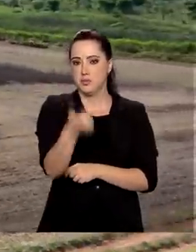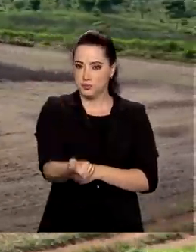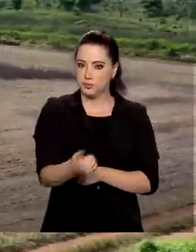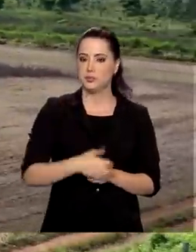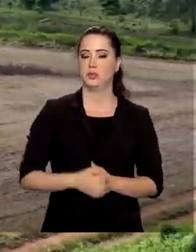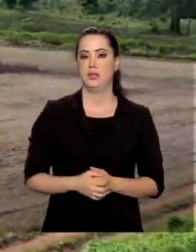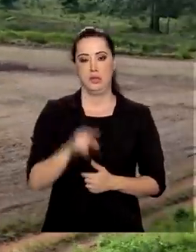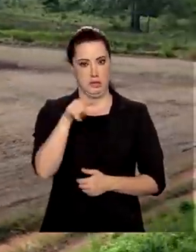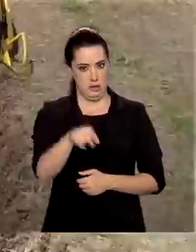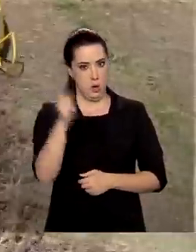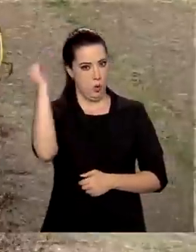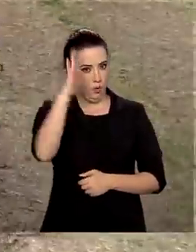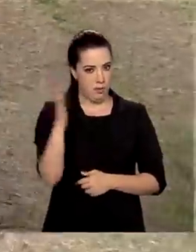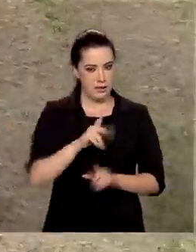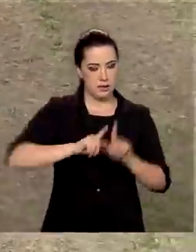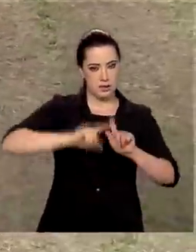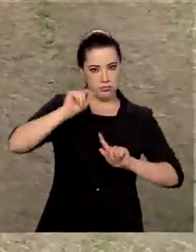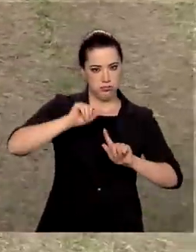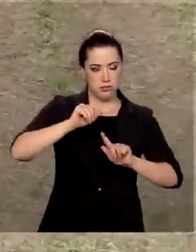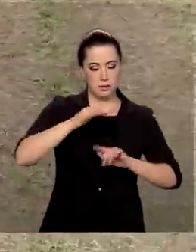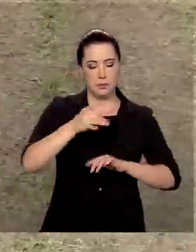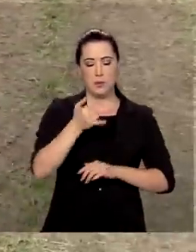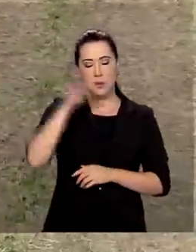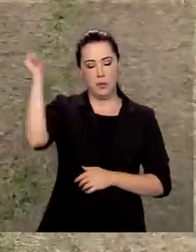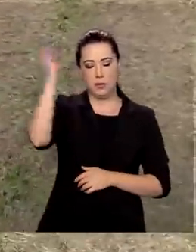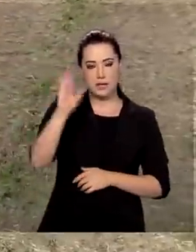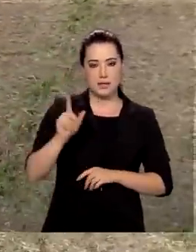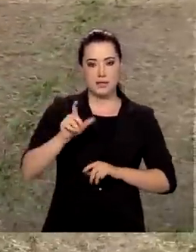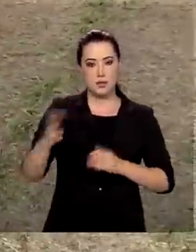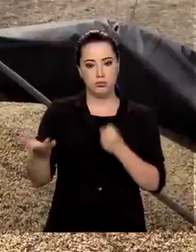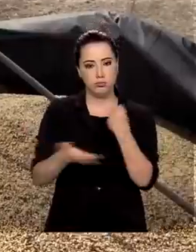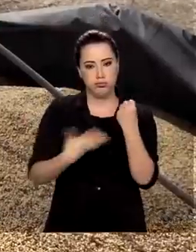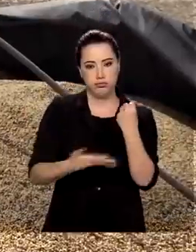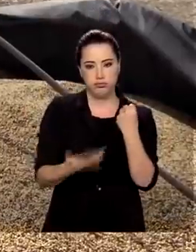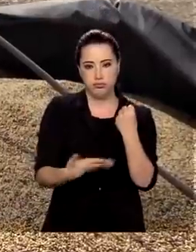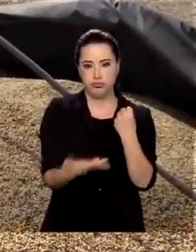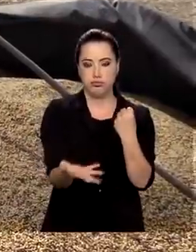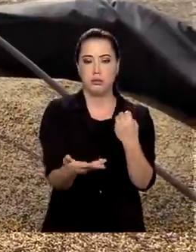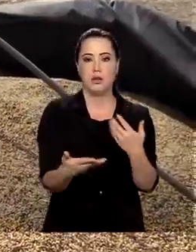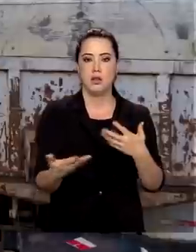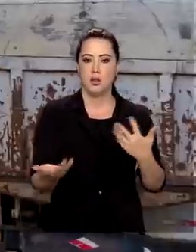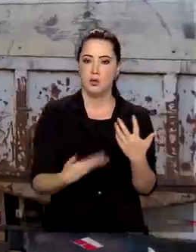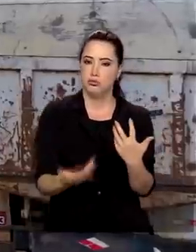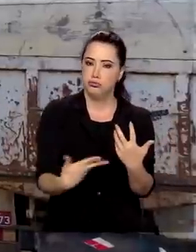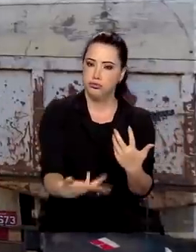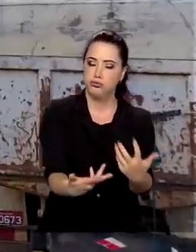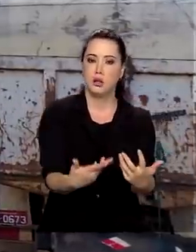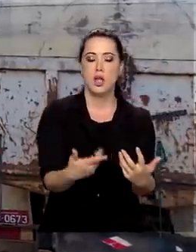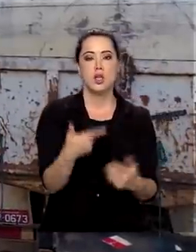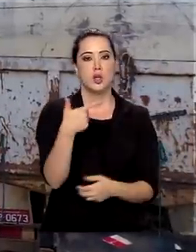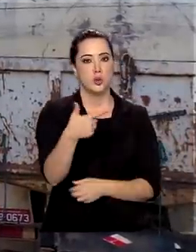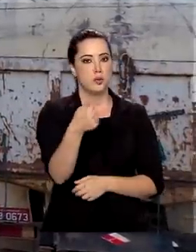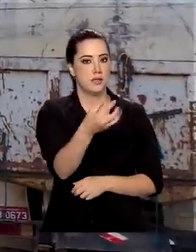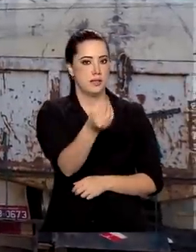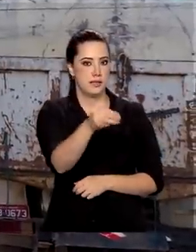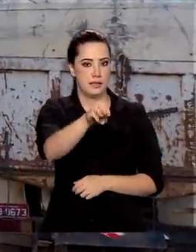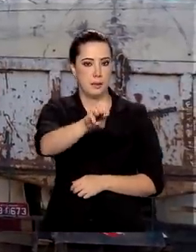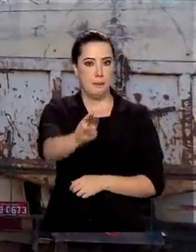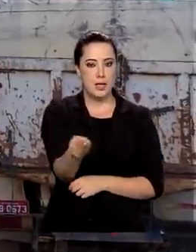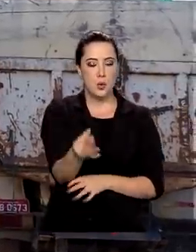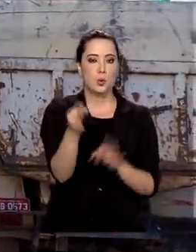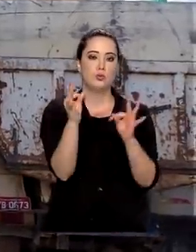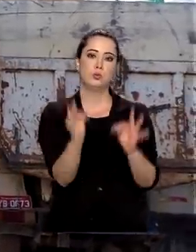deverá acolher quase 270 milhões de toneladas de grãos. Isso significa praticamente